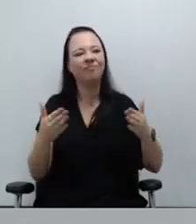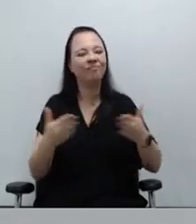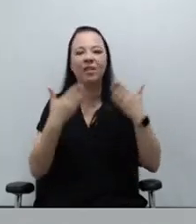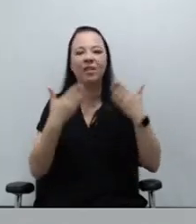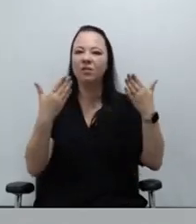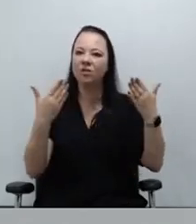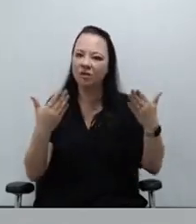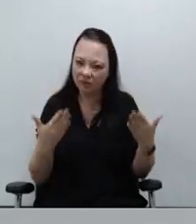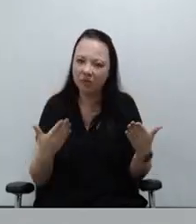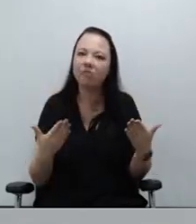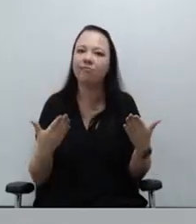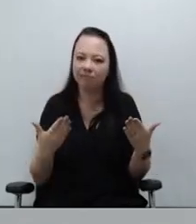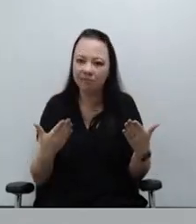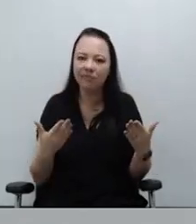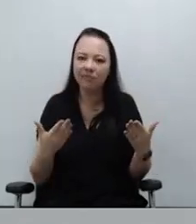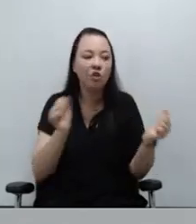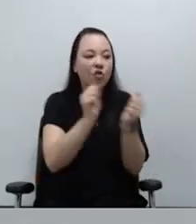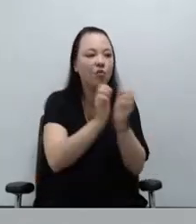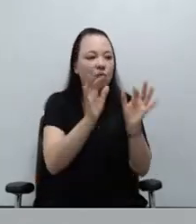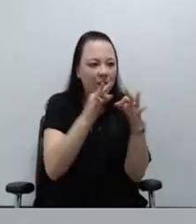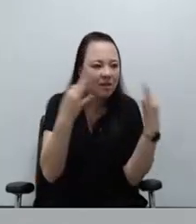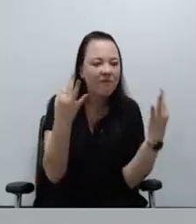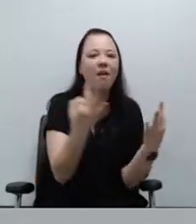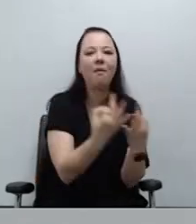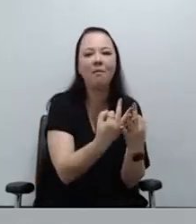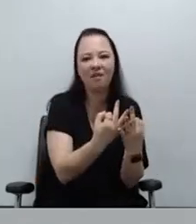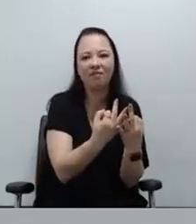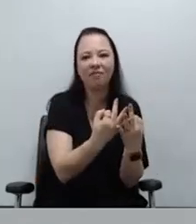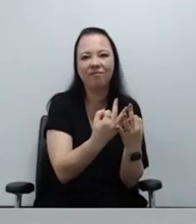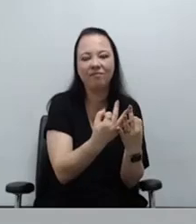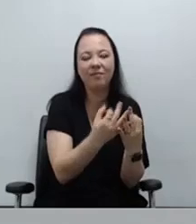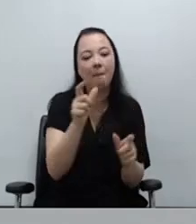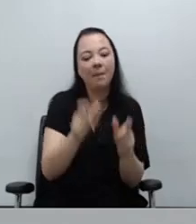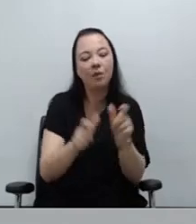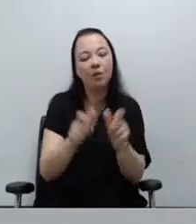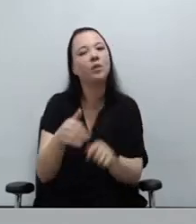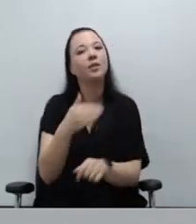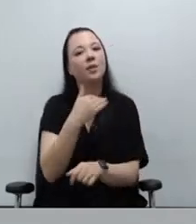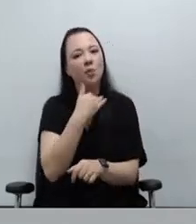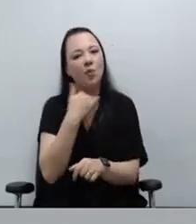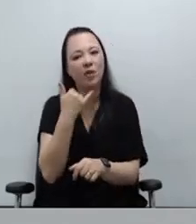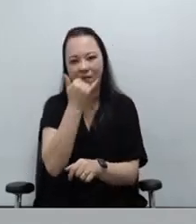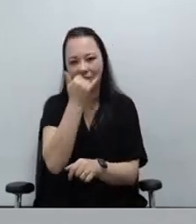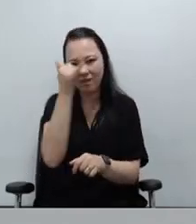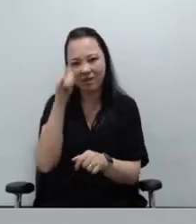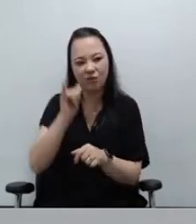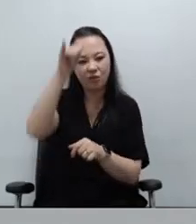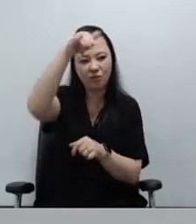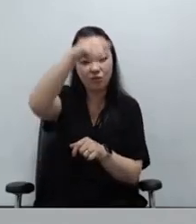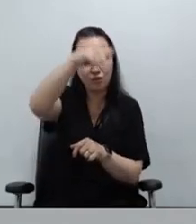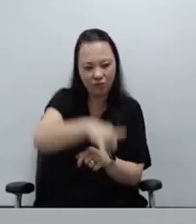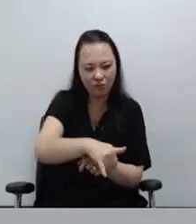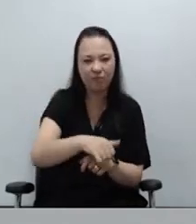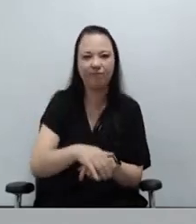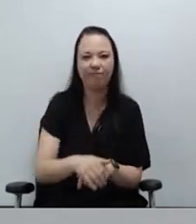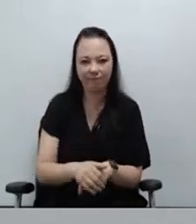vocês com relação às famílias e muito reconhecido por todas as pessoas que estavam ali, não